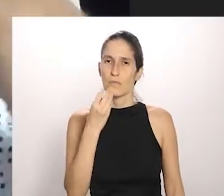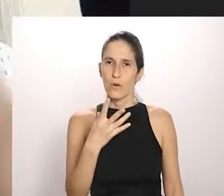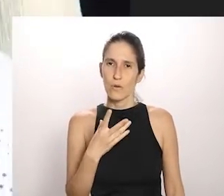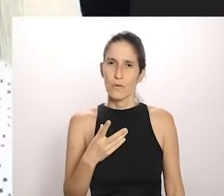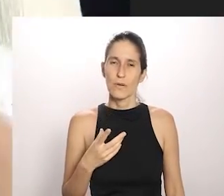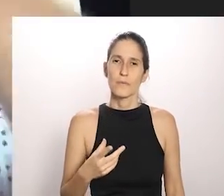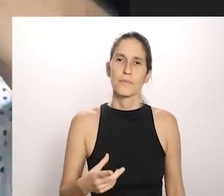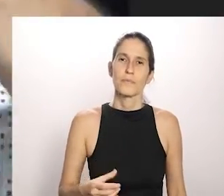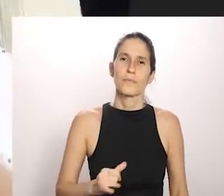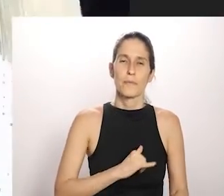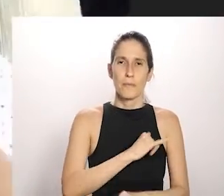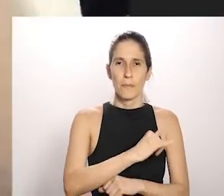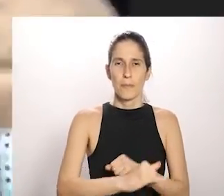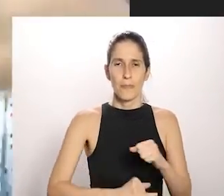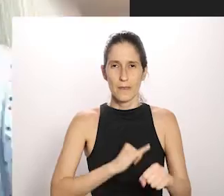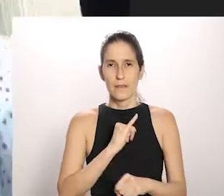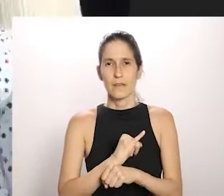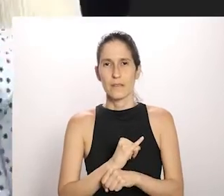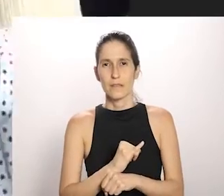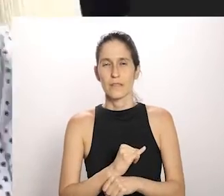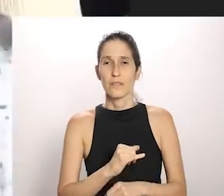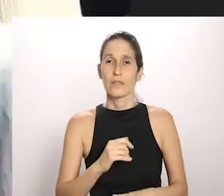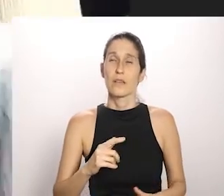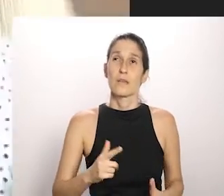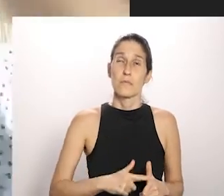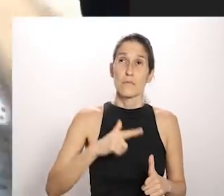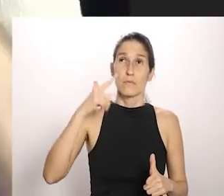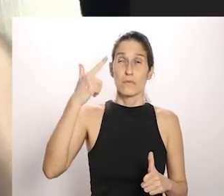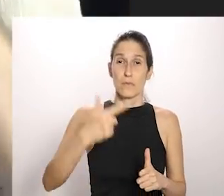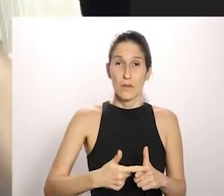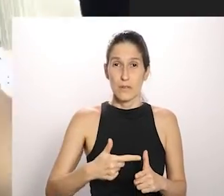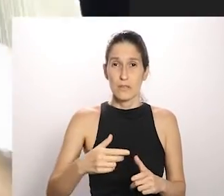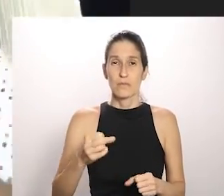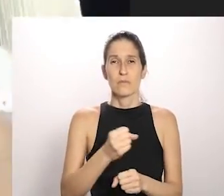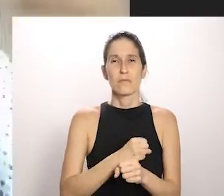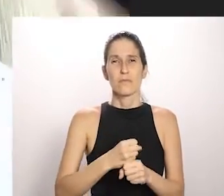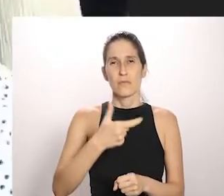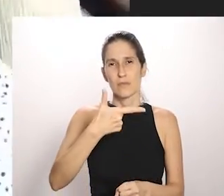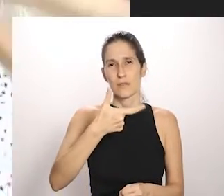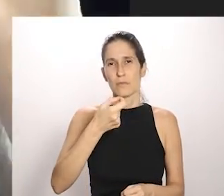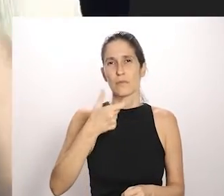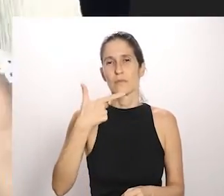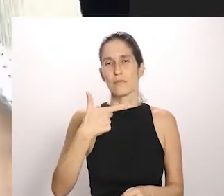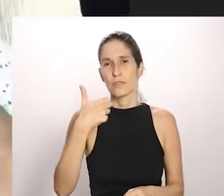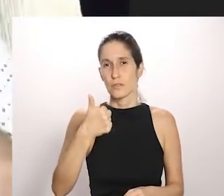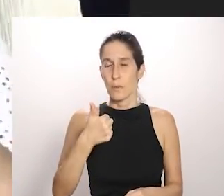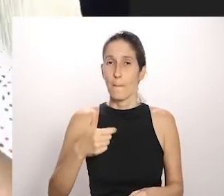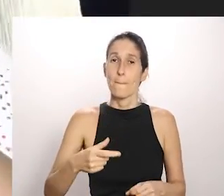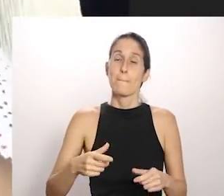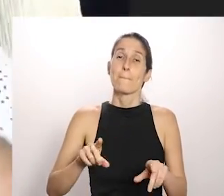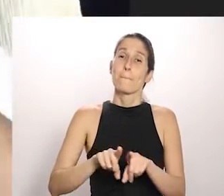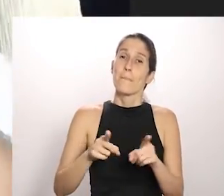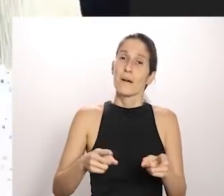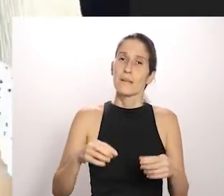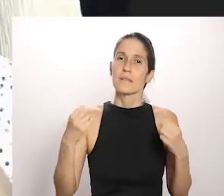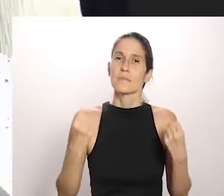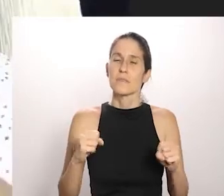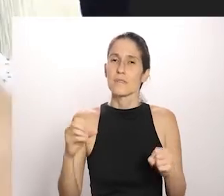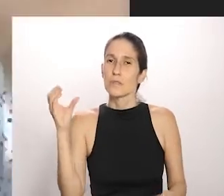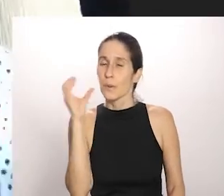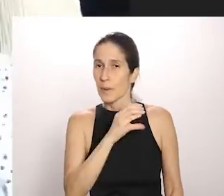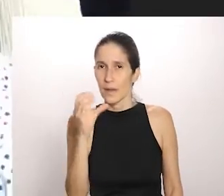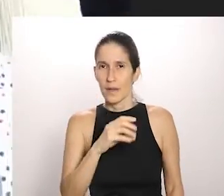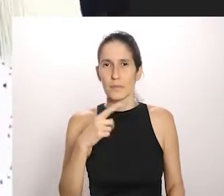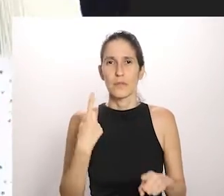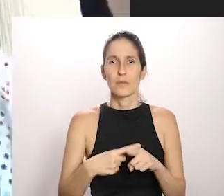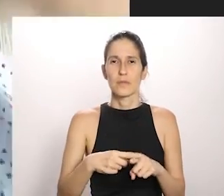a TV vai trazer novidades, uma coisa nova, um projeto que era para o próximo ano, 2021, mas a gente já tinha feito algum investimento em alguns equipamentos, alguns materiais, então